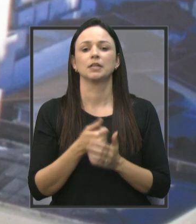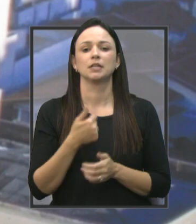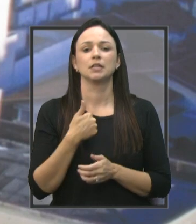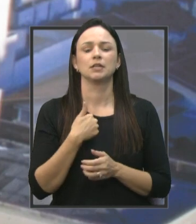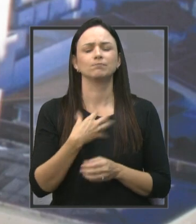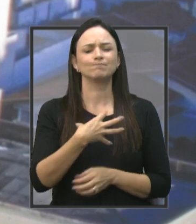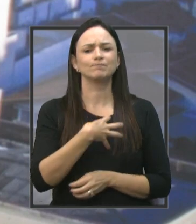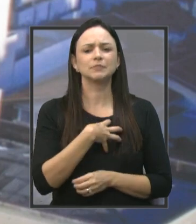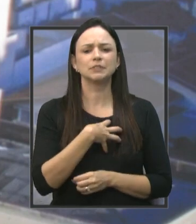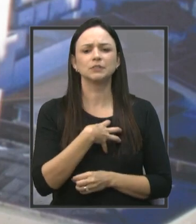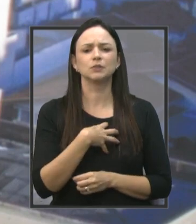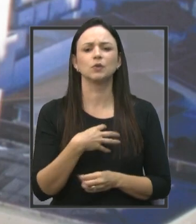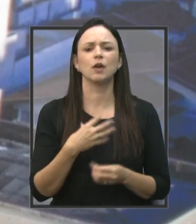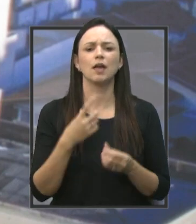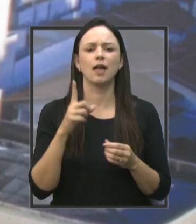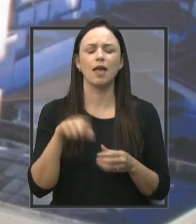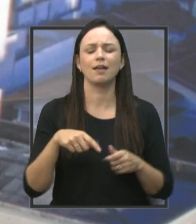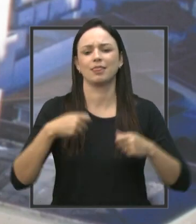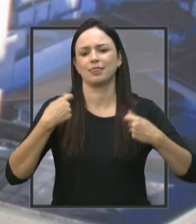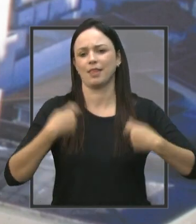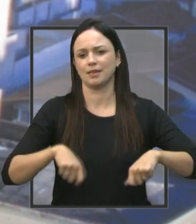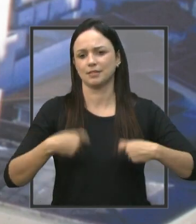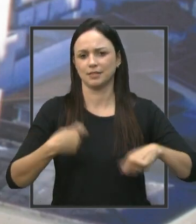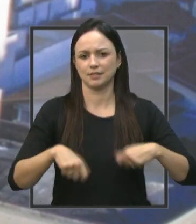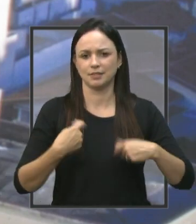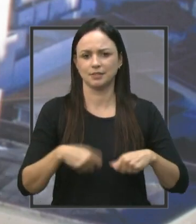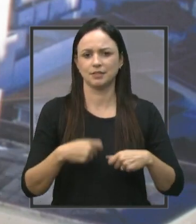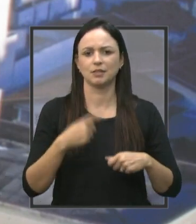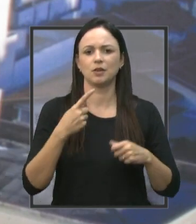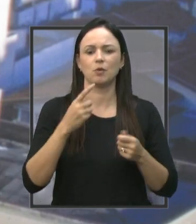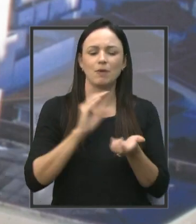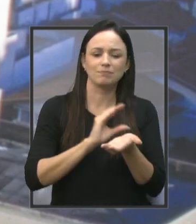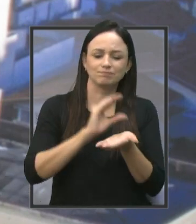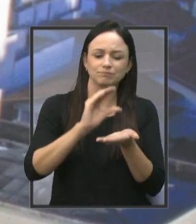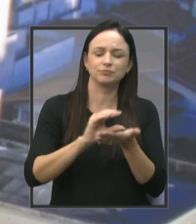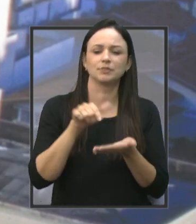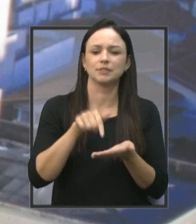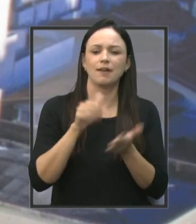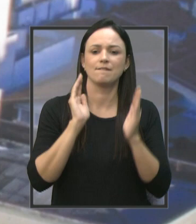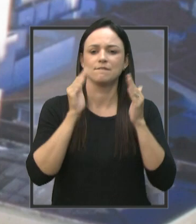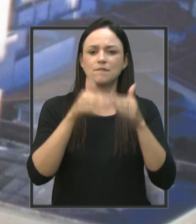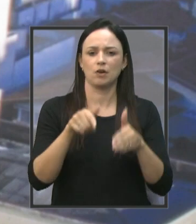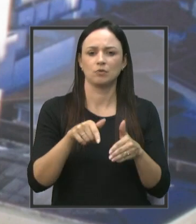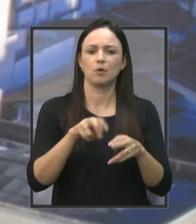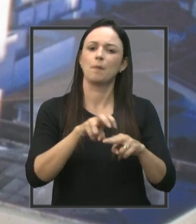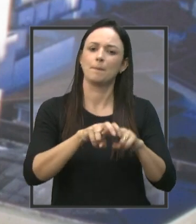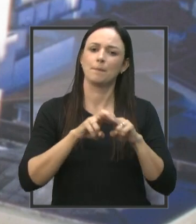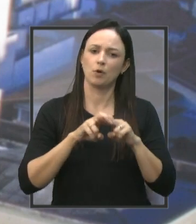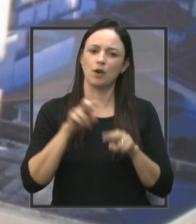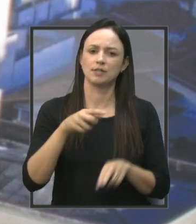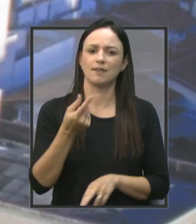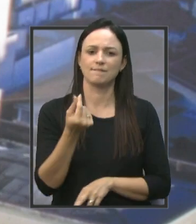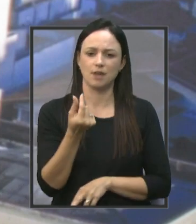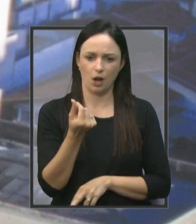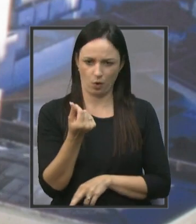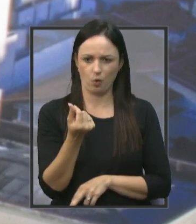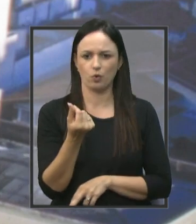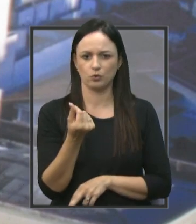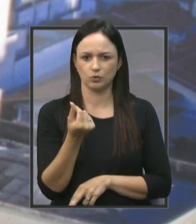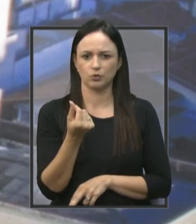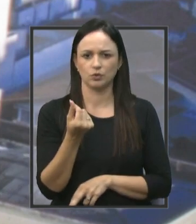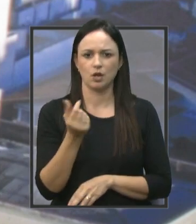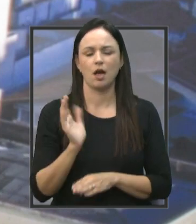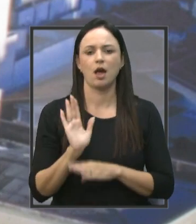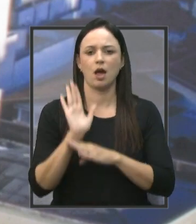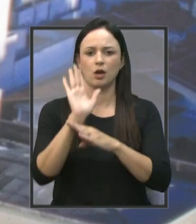sentir o quanto é necessária uma emenda nesse sentido. Por isso, esse valor, justamente para